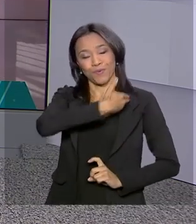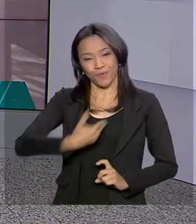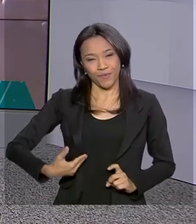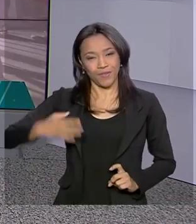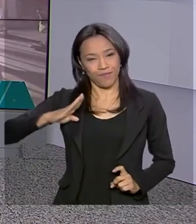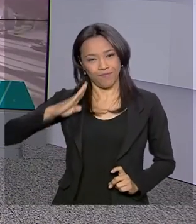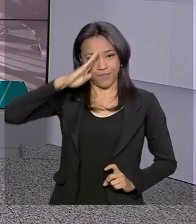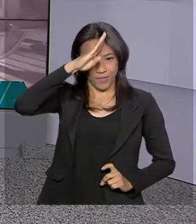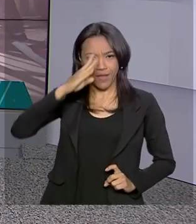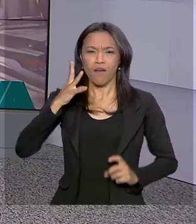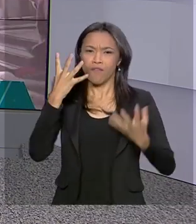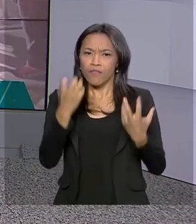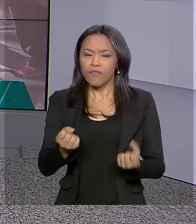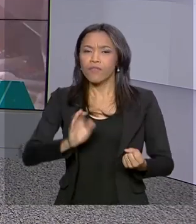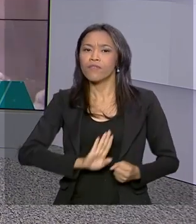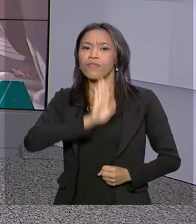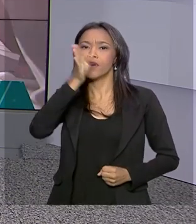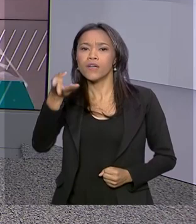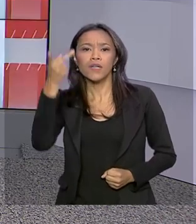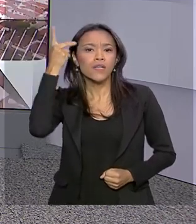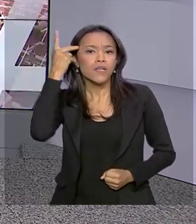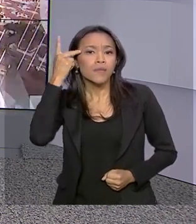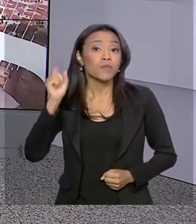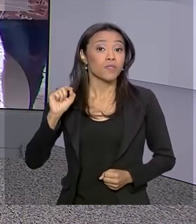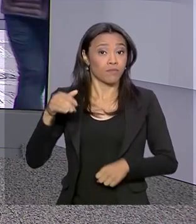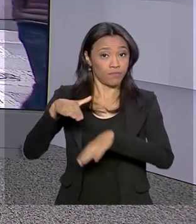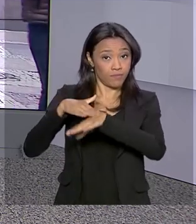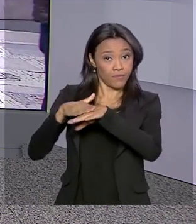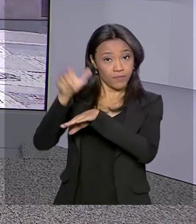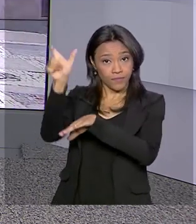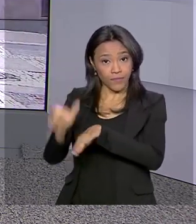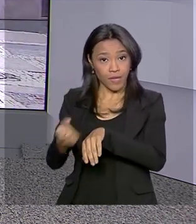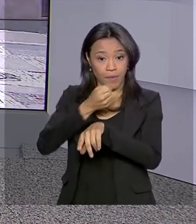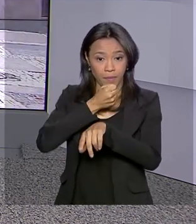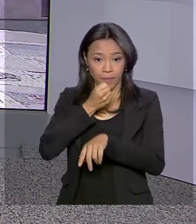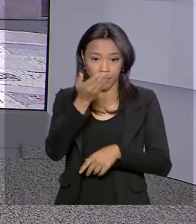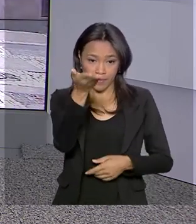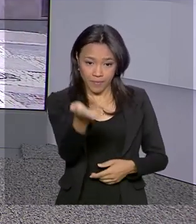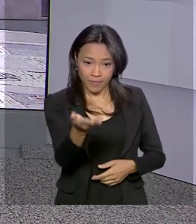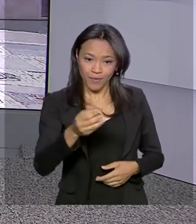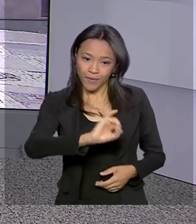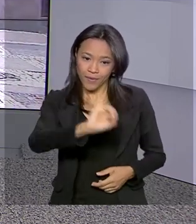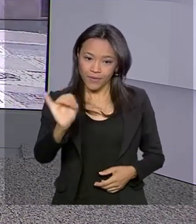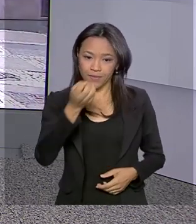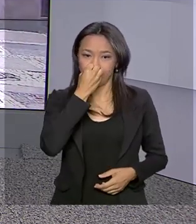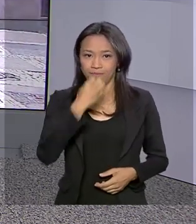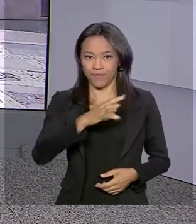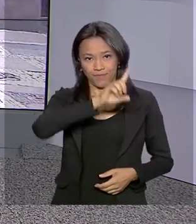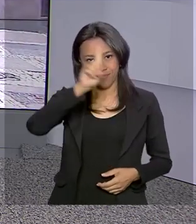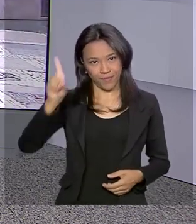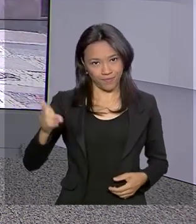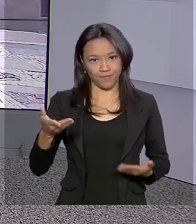até a Bolsa de Valores de São Paulo, a B3, falar com o repórter Ricardo Ferraz. Olá, Ricardo, bom dia.